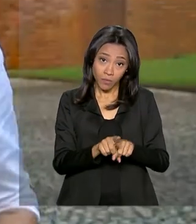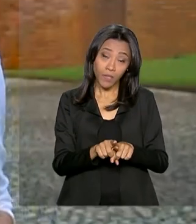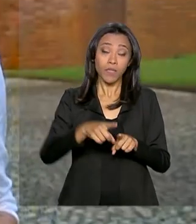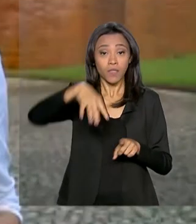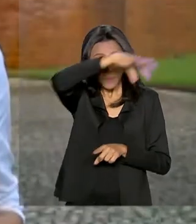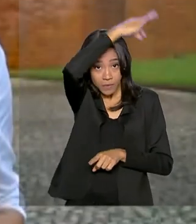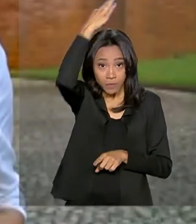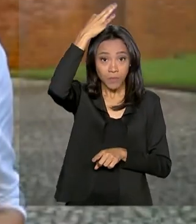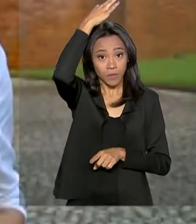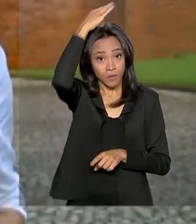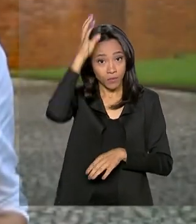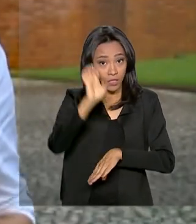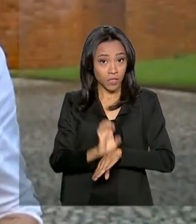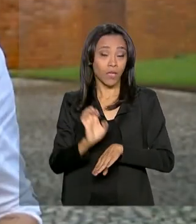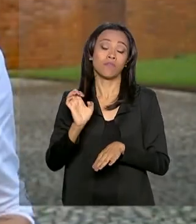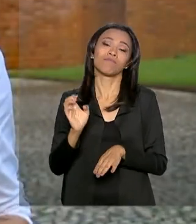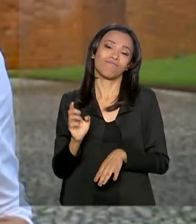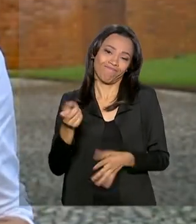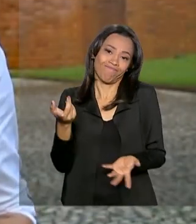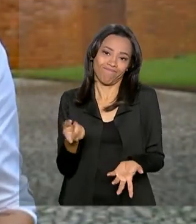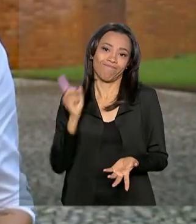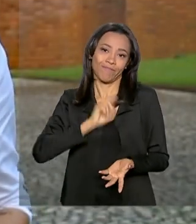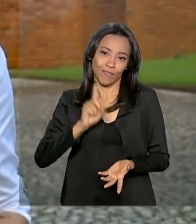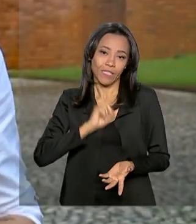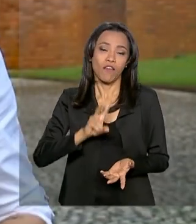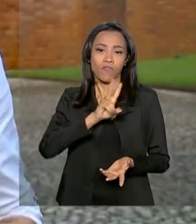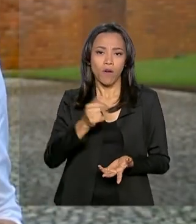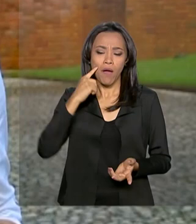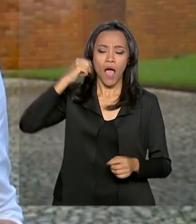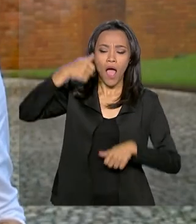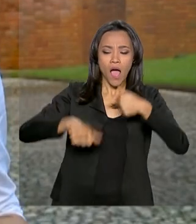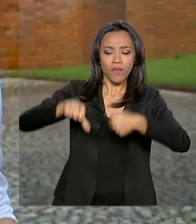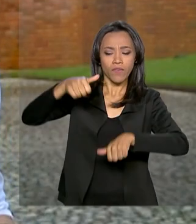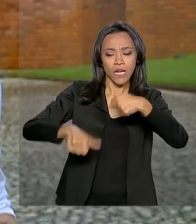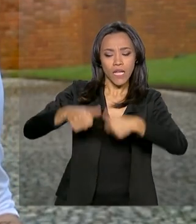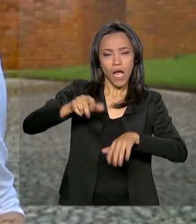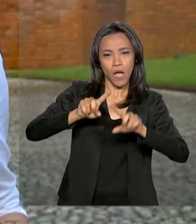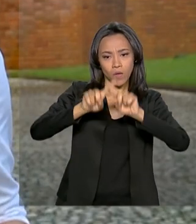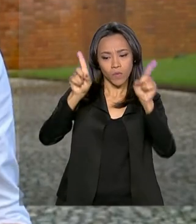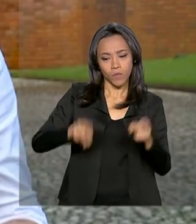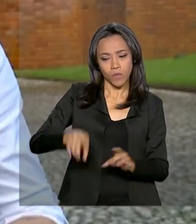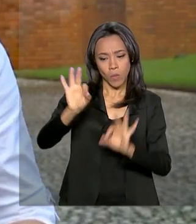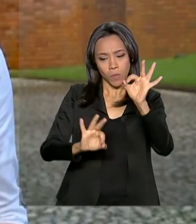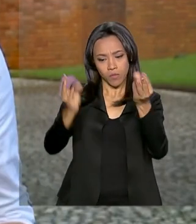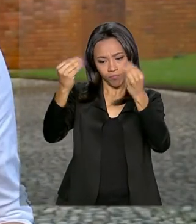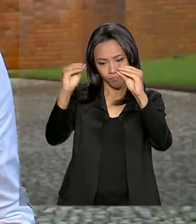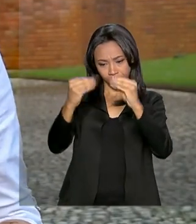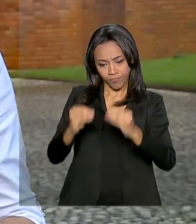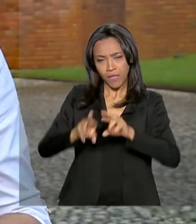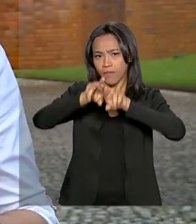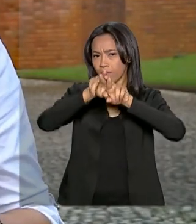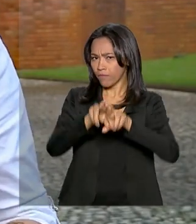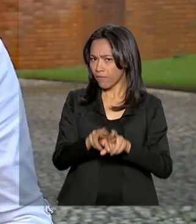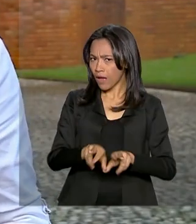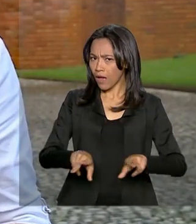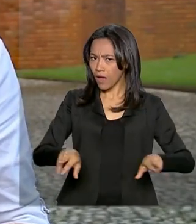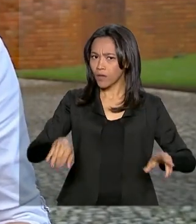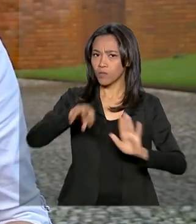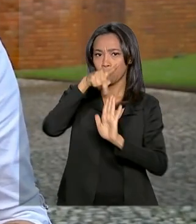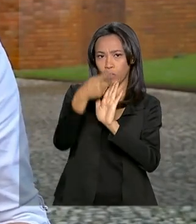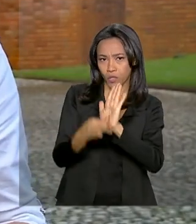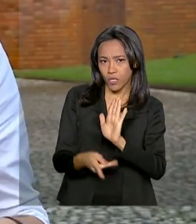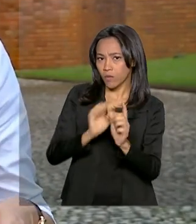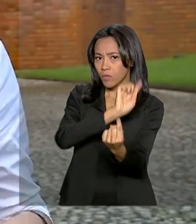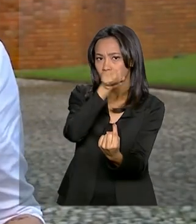Minas Gerais vão avaliar o Plano Regional de Desenvolvimento do Nordeste. Esse plano traz um conjunto de projetos que tem por objetivo